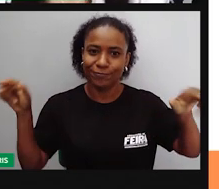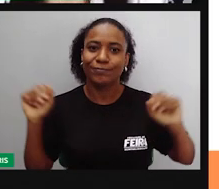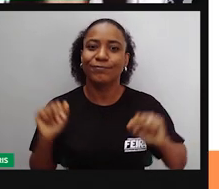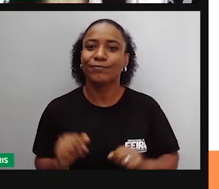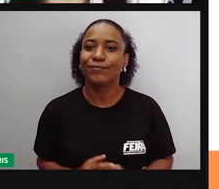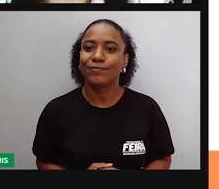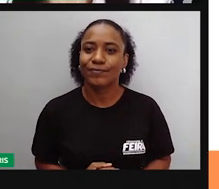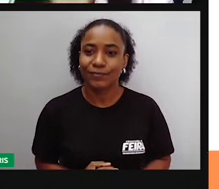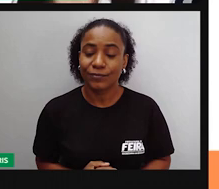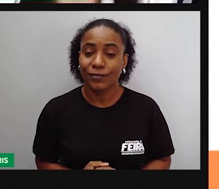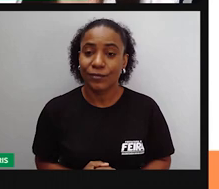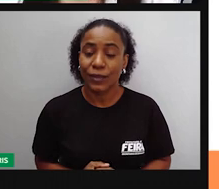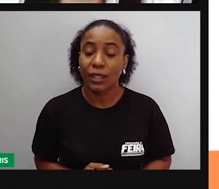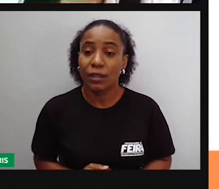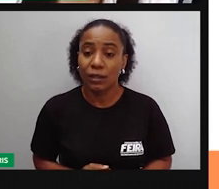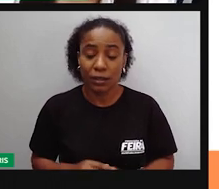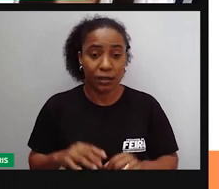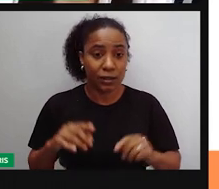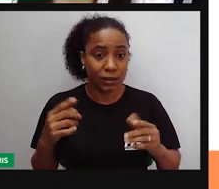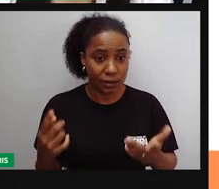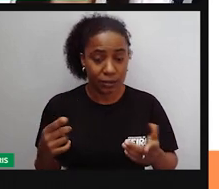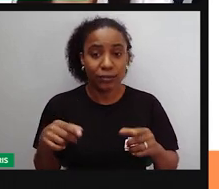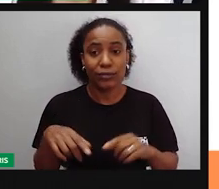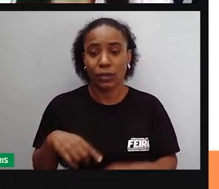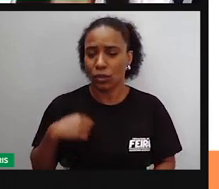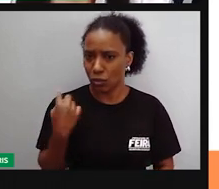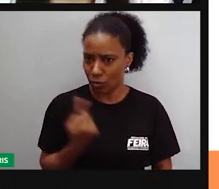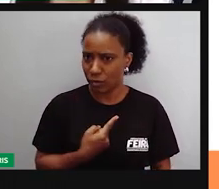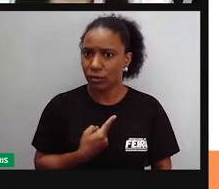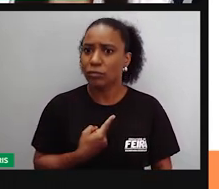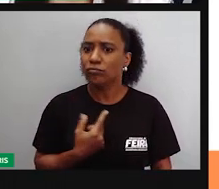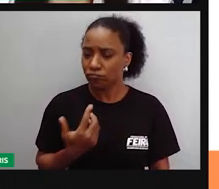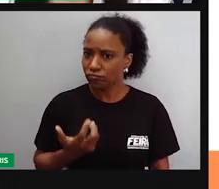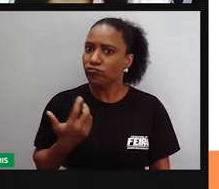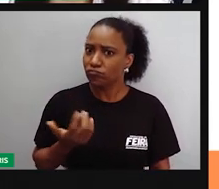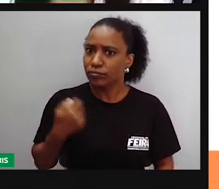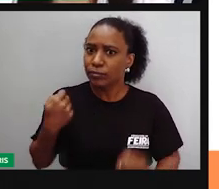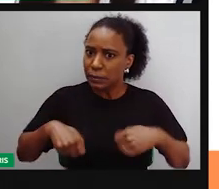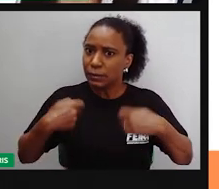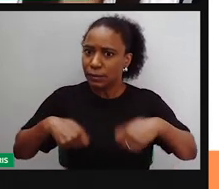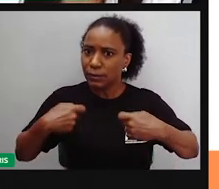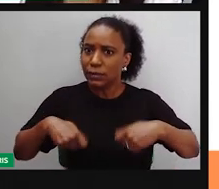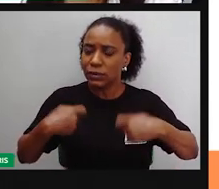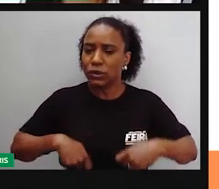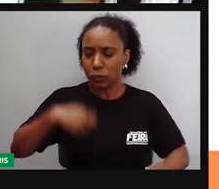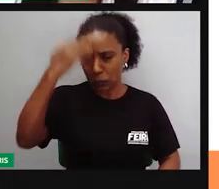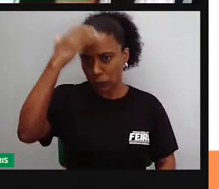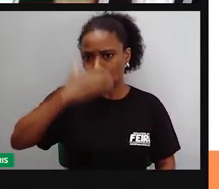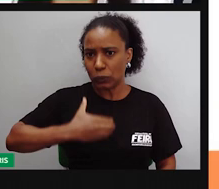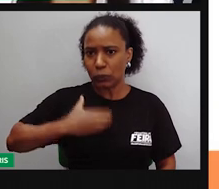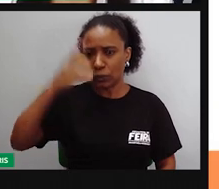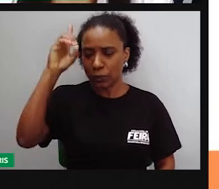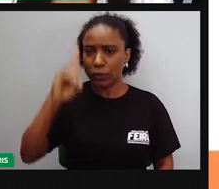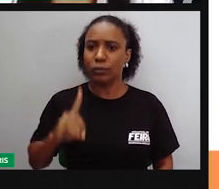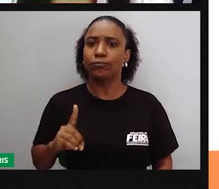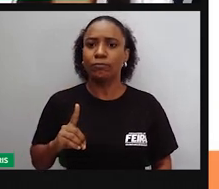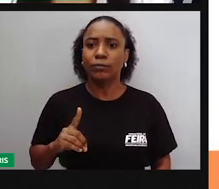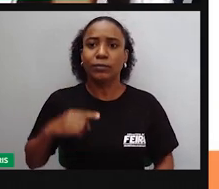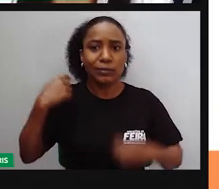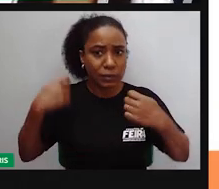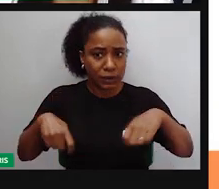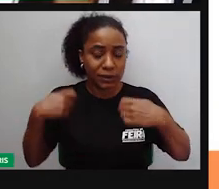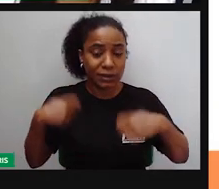Quando a gente quer exercer a nossa cidadania, quando a gente quer ser de verdade um cidadão, a gente